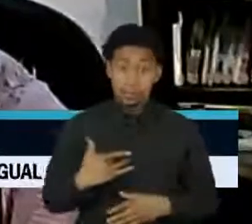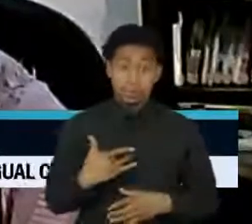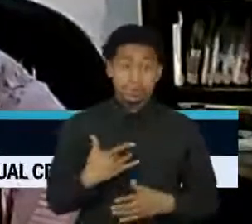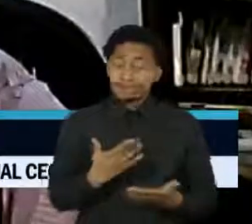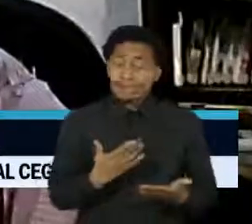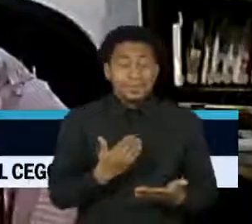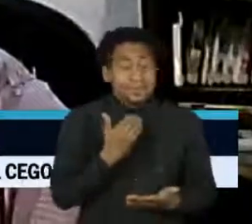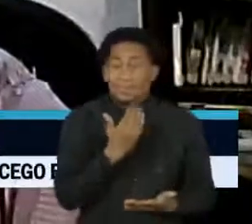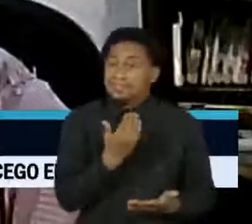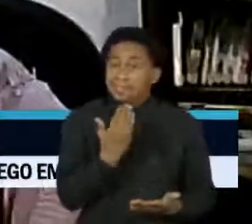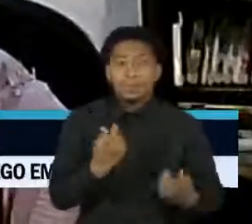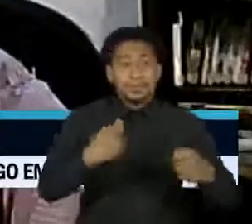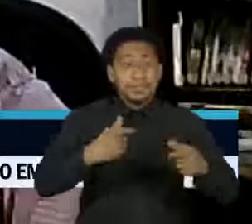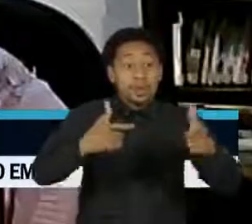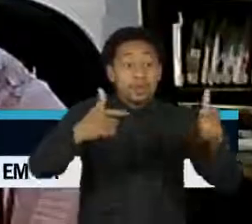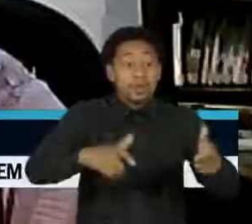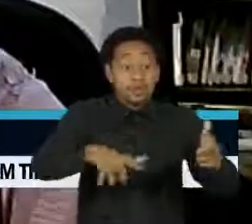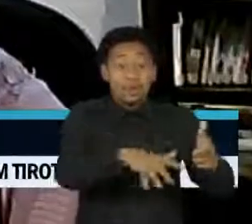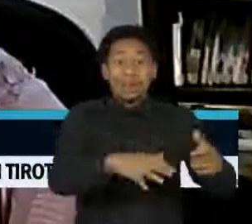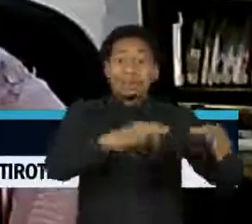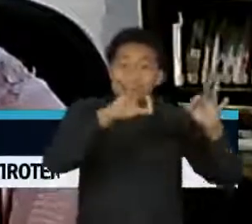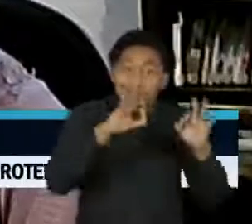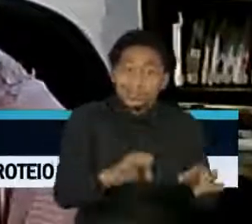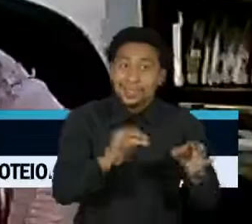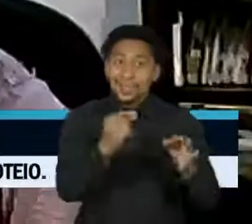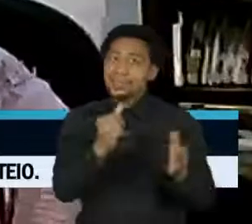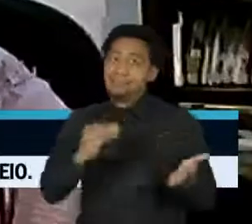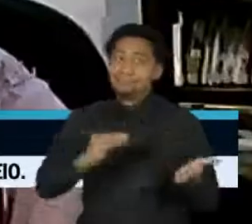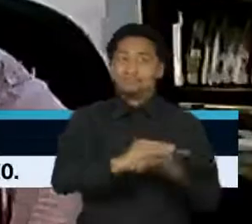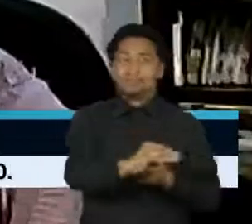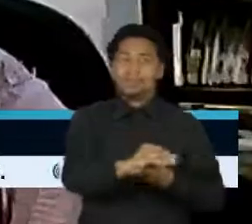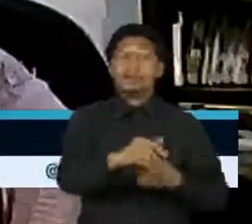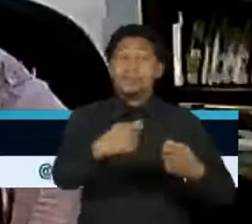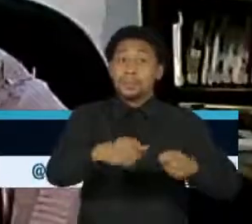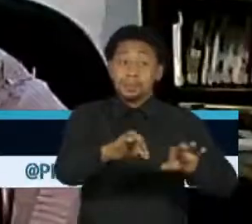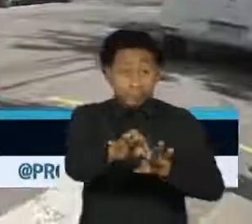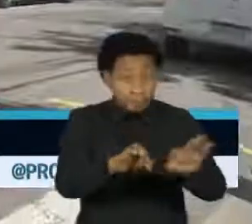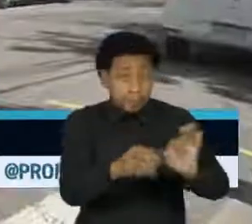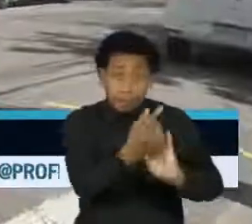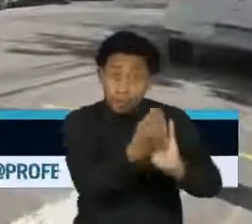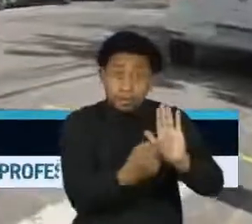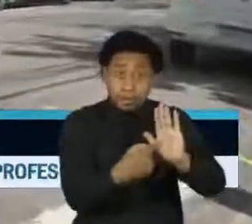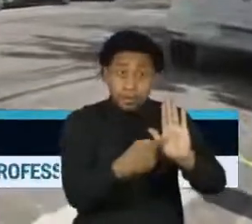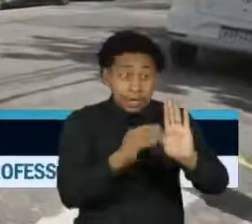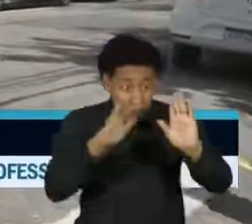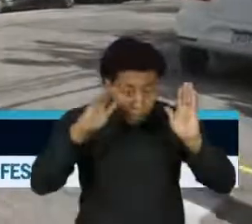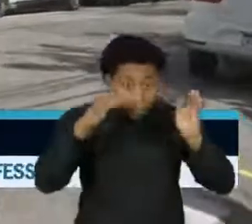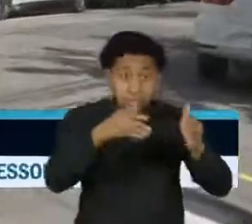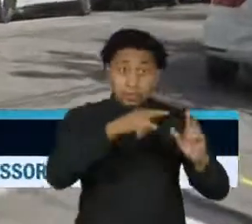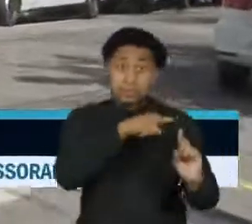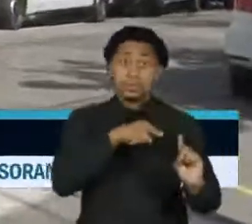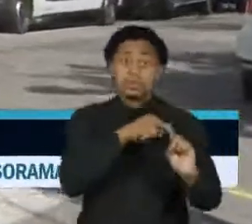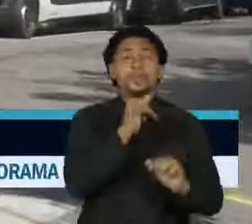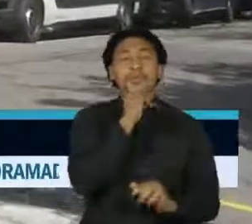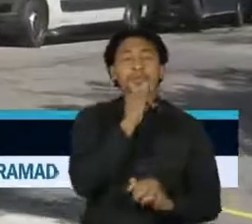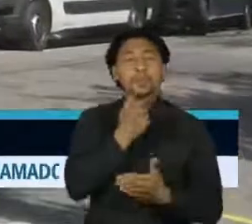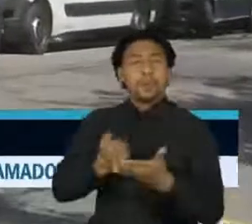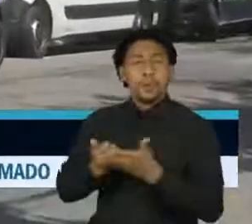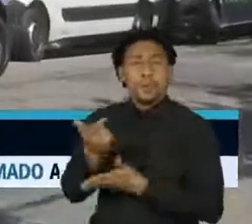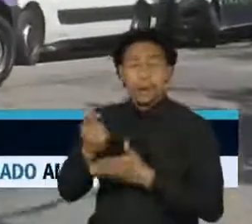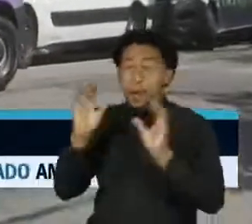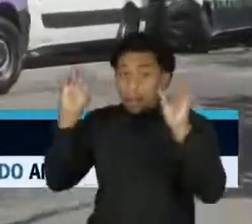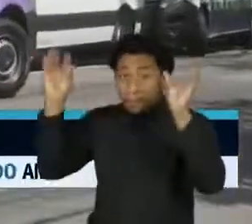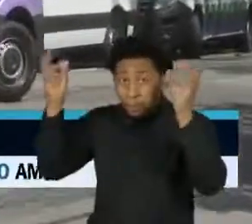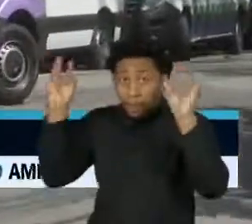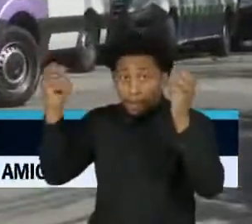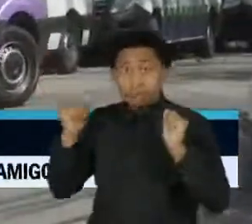a saúde. Então tem que ter projeto e esse projeto tem que ter uma finalidade. Vão comprar ambulância onde precisa de médicos